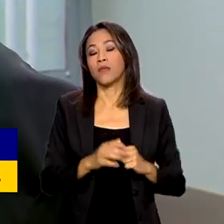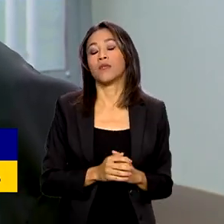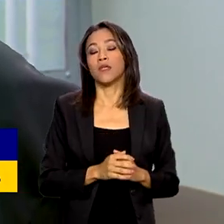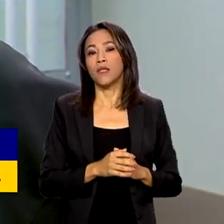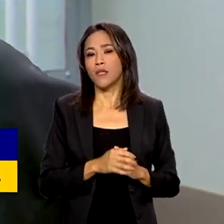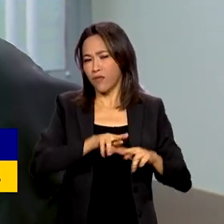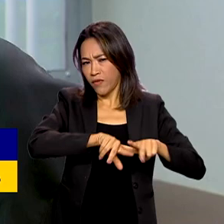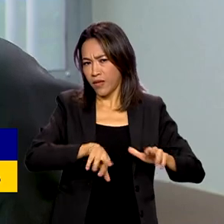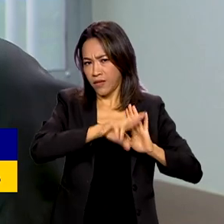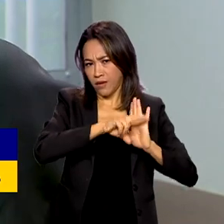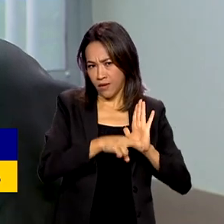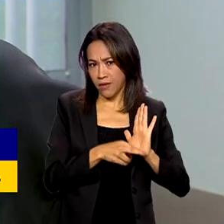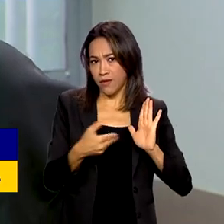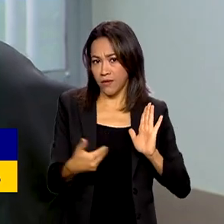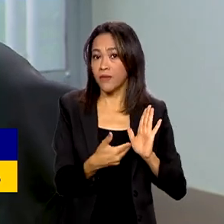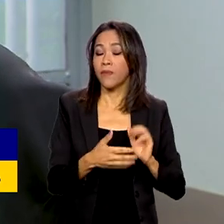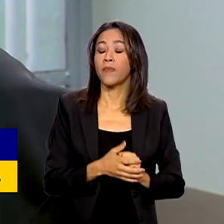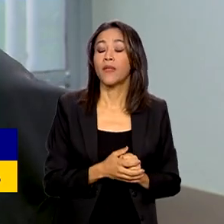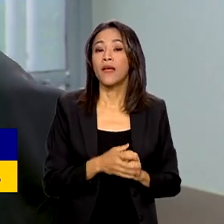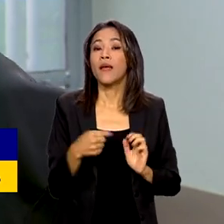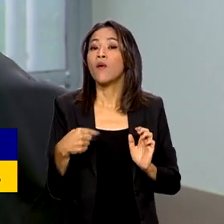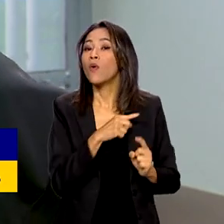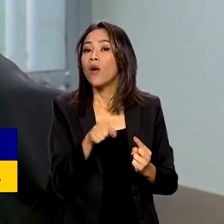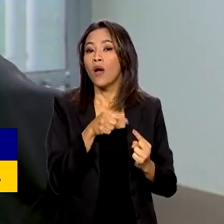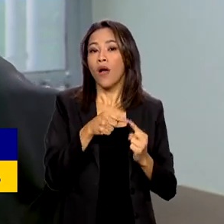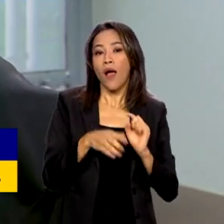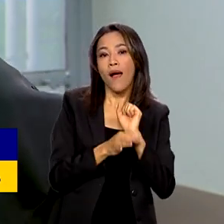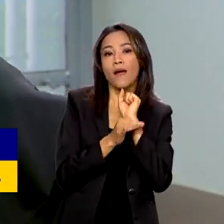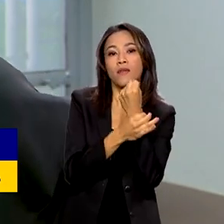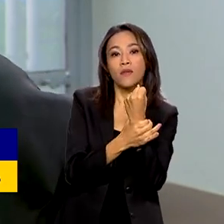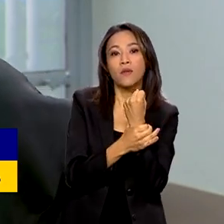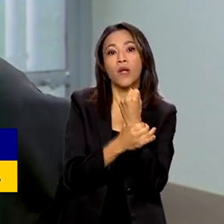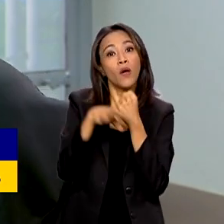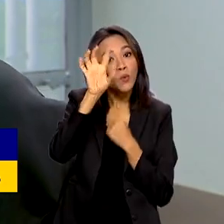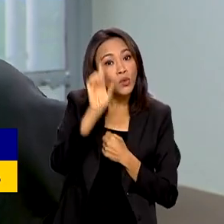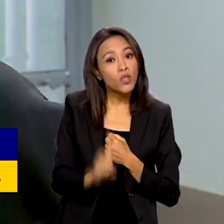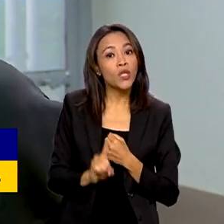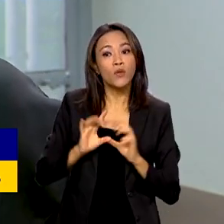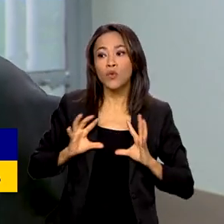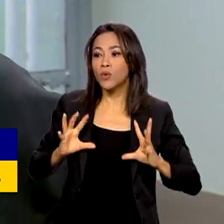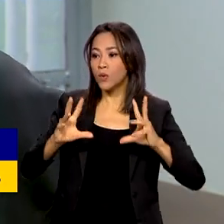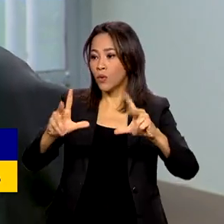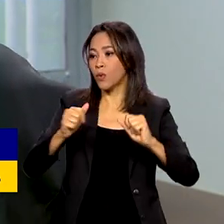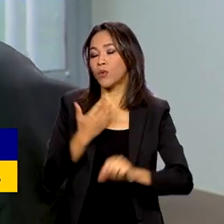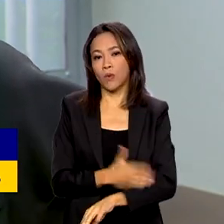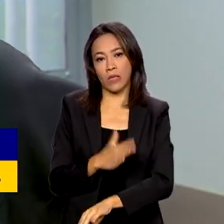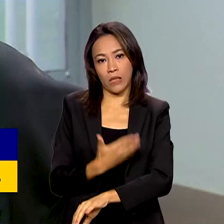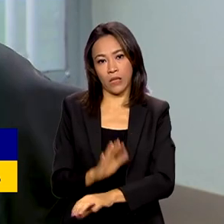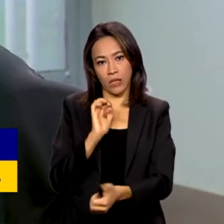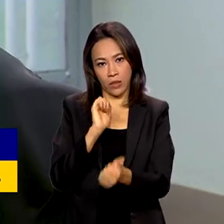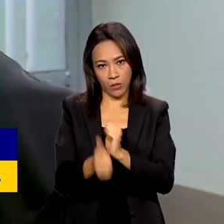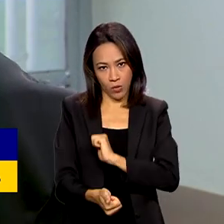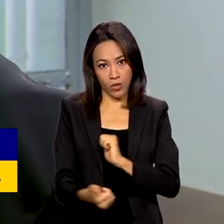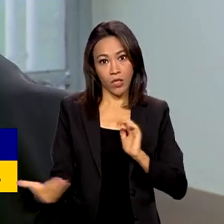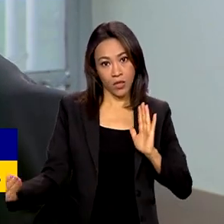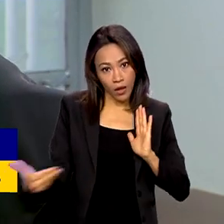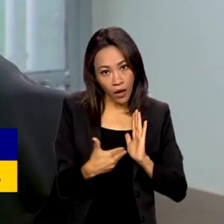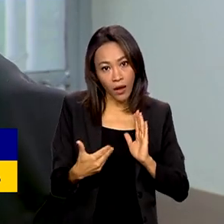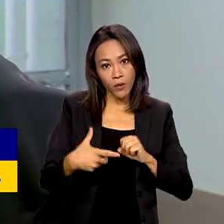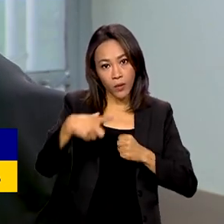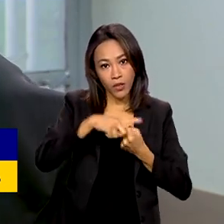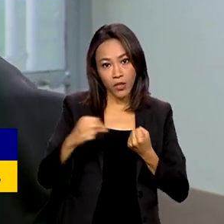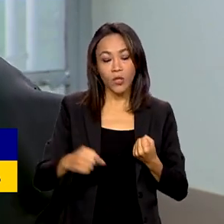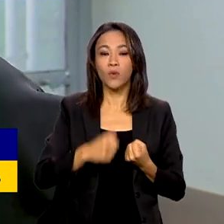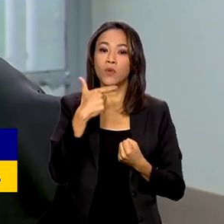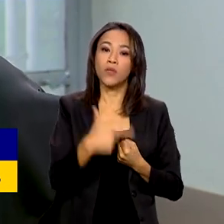eles estão no sentido de garantir o direito de todos à prática do esporte, garantir o que está previsto no artigo